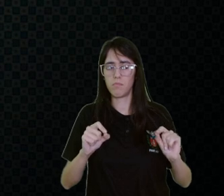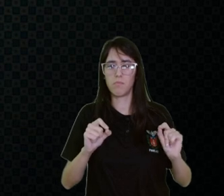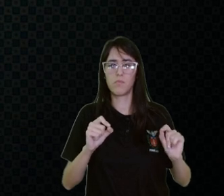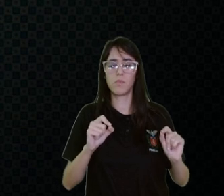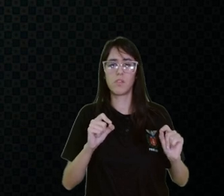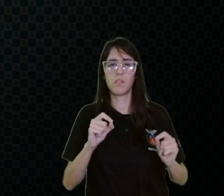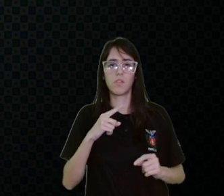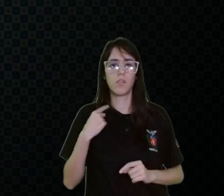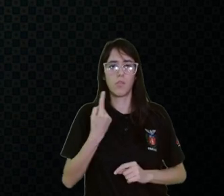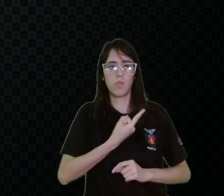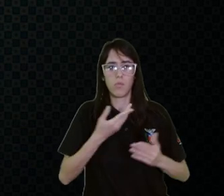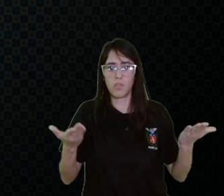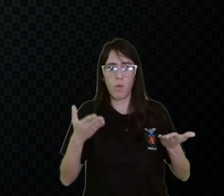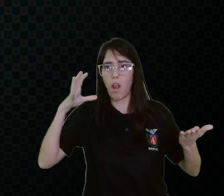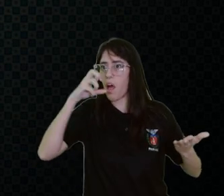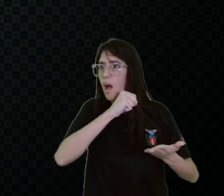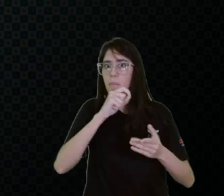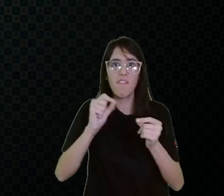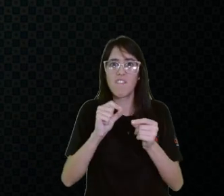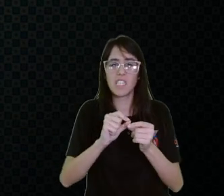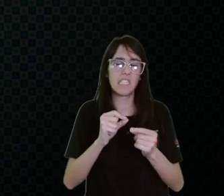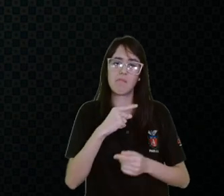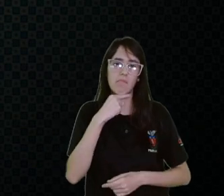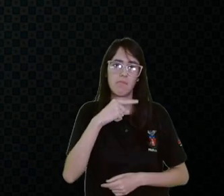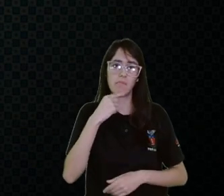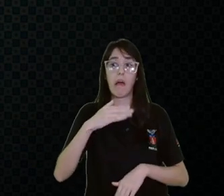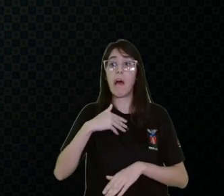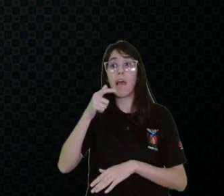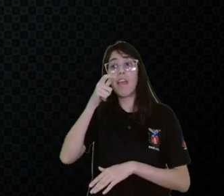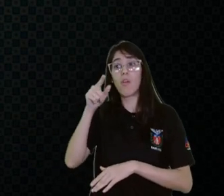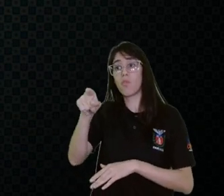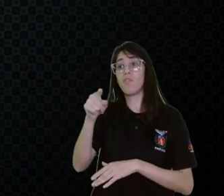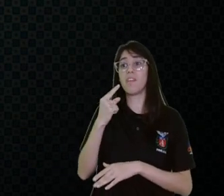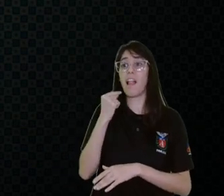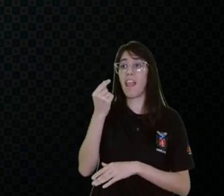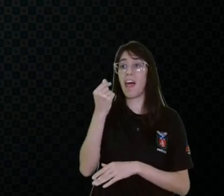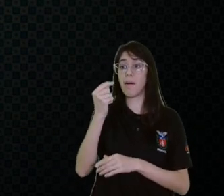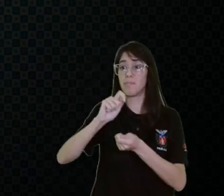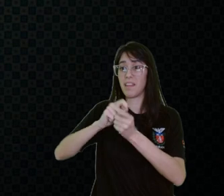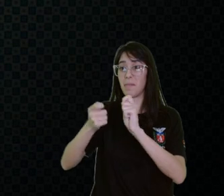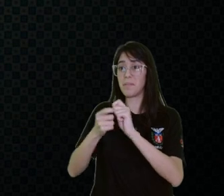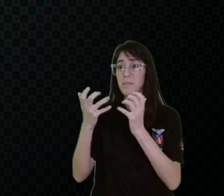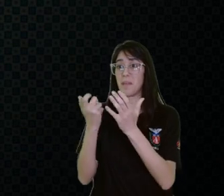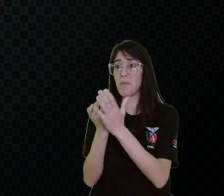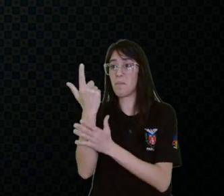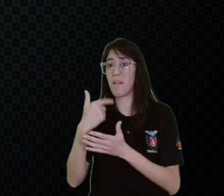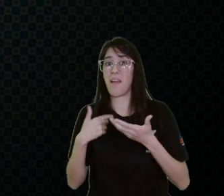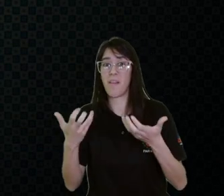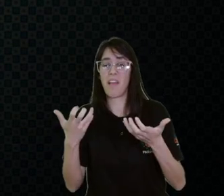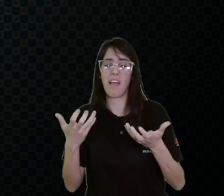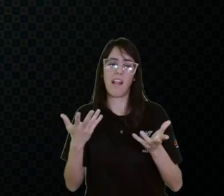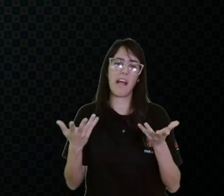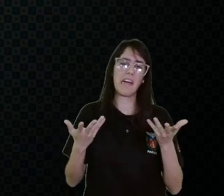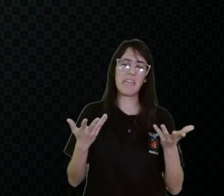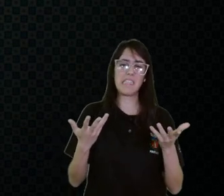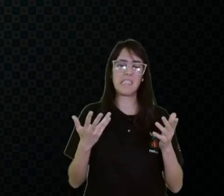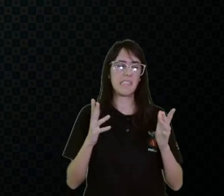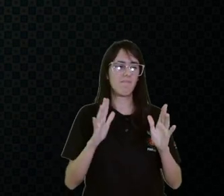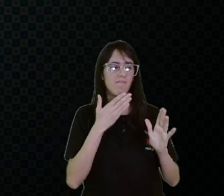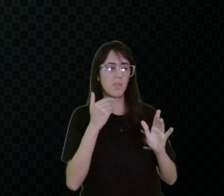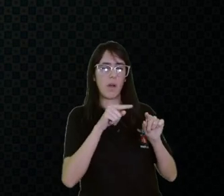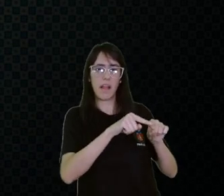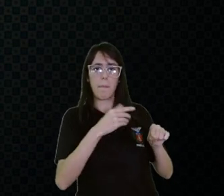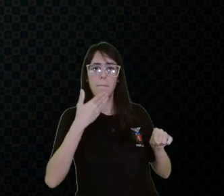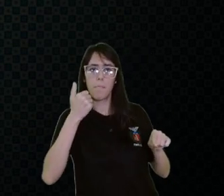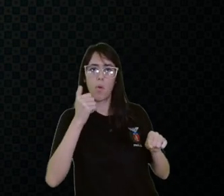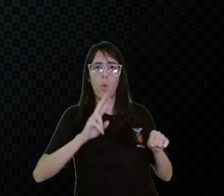vai sair reproduzindo agora, ah, eu vi um adaptador de lápis, então eu quero comprar, eu quero fazer, ah não, mas eu já acho que essa pulseira da ponteira